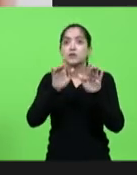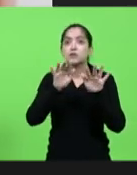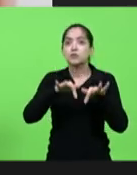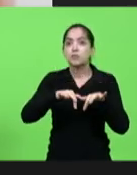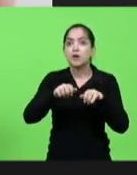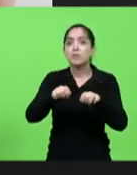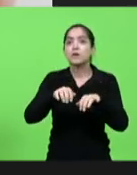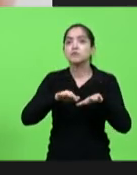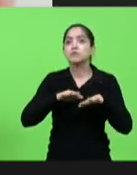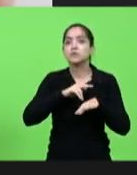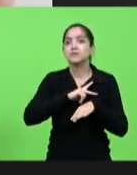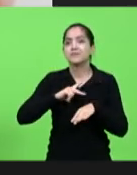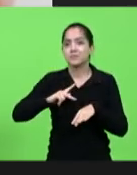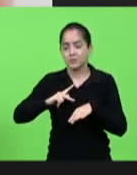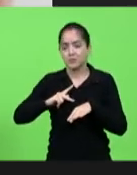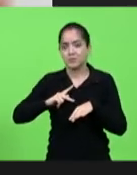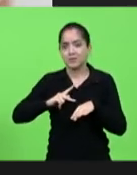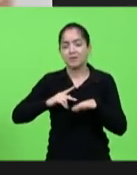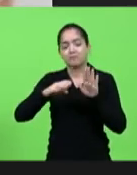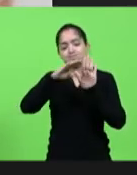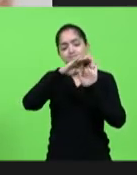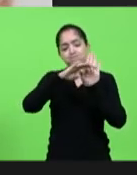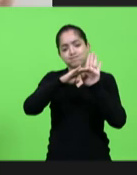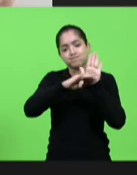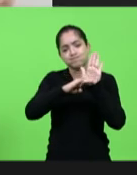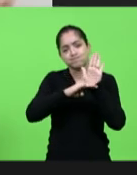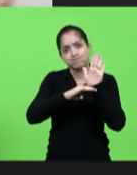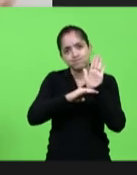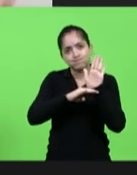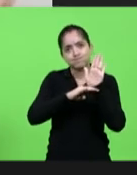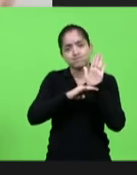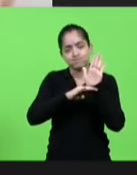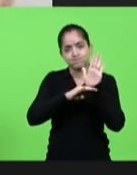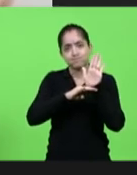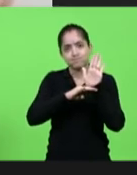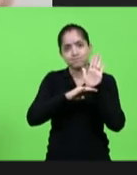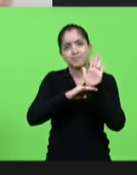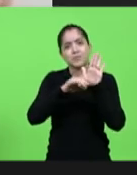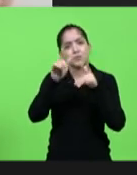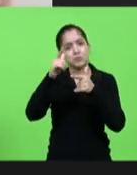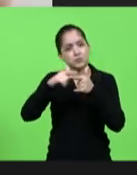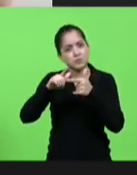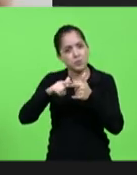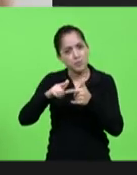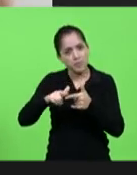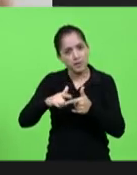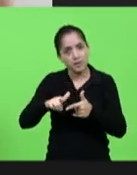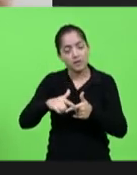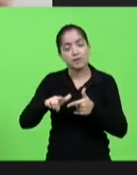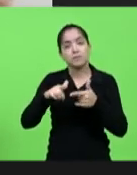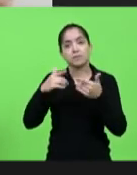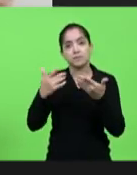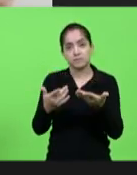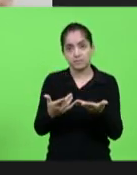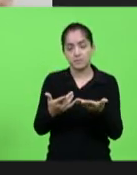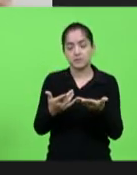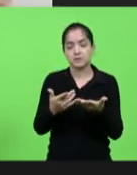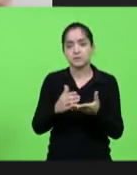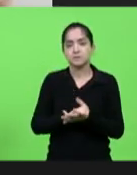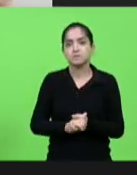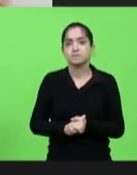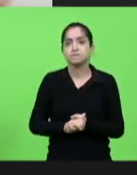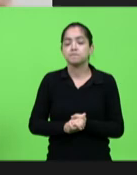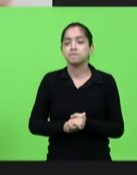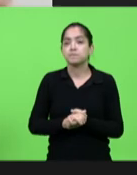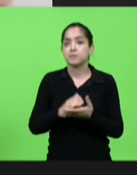audiência pública para pôr em pauta alguns nós que são críticos para a execução da política estadual de assistência social